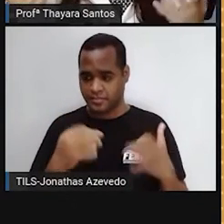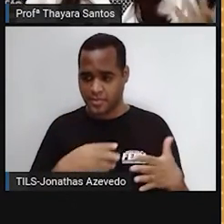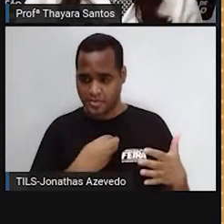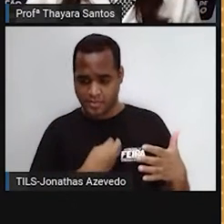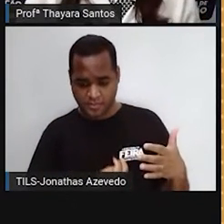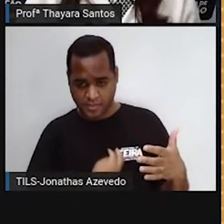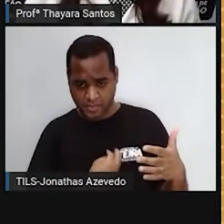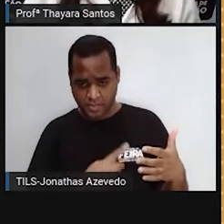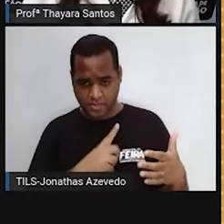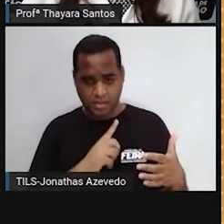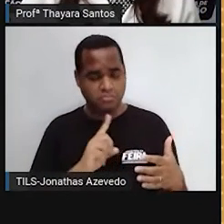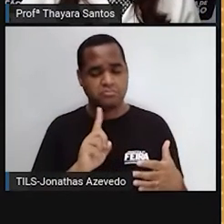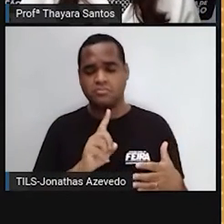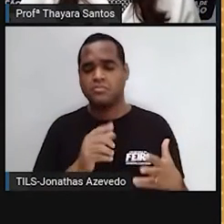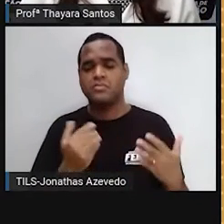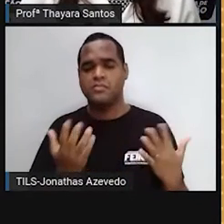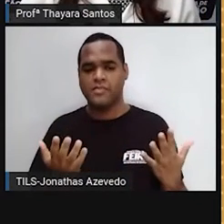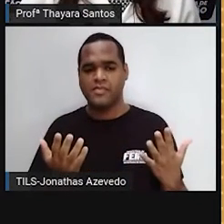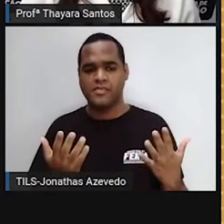vivos ou não.